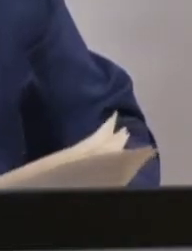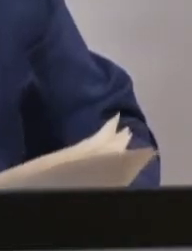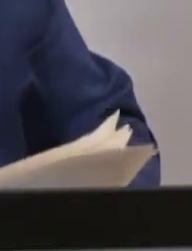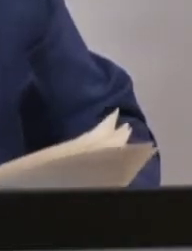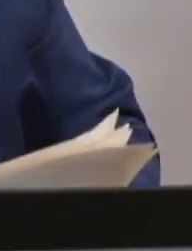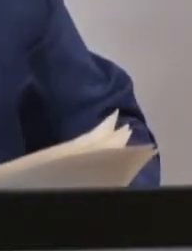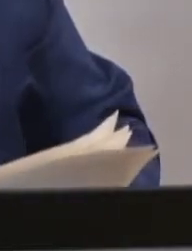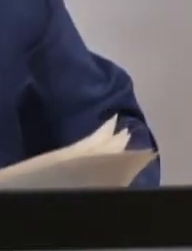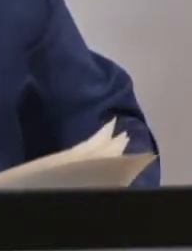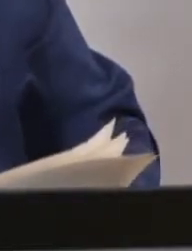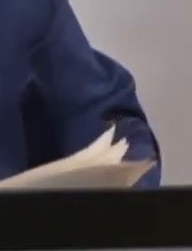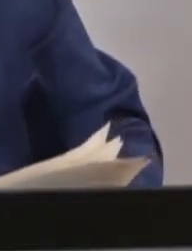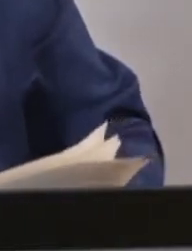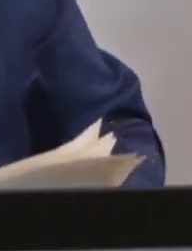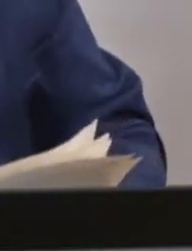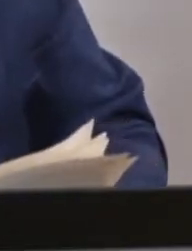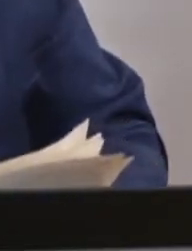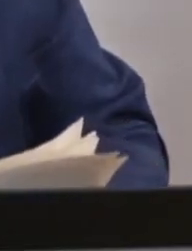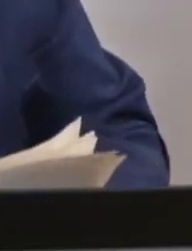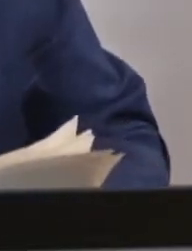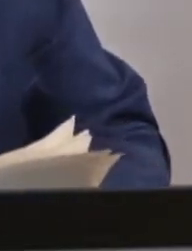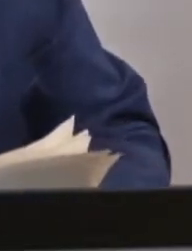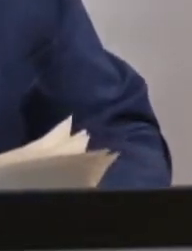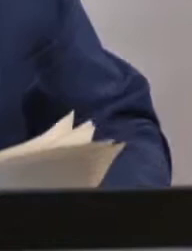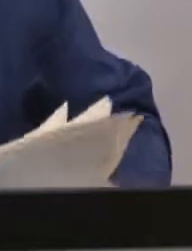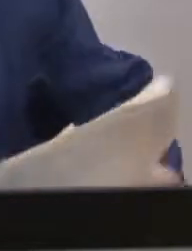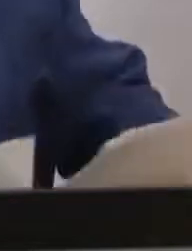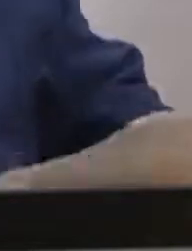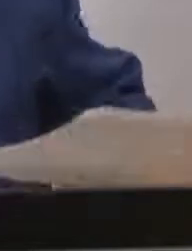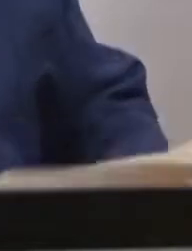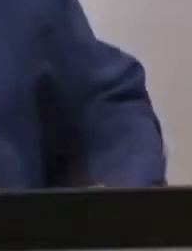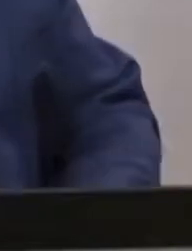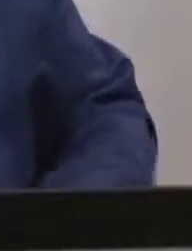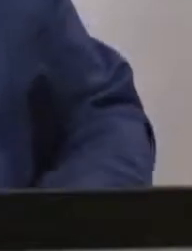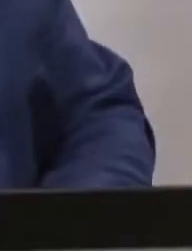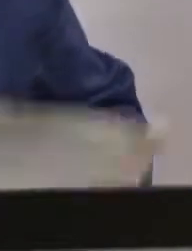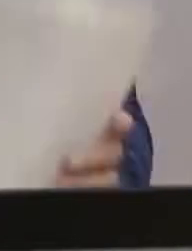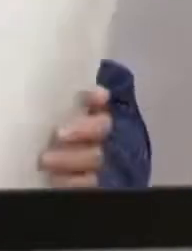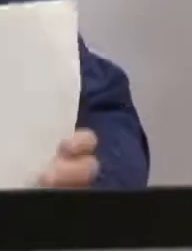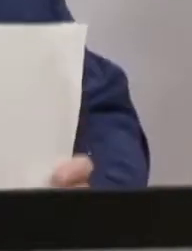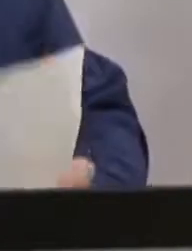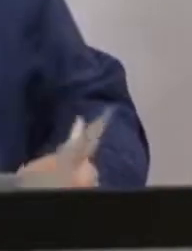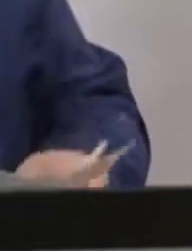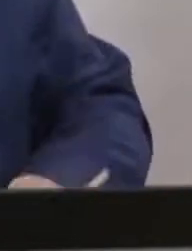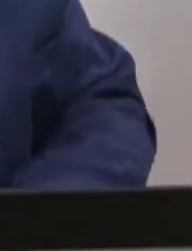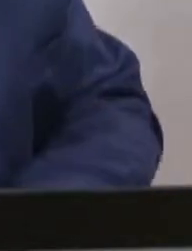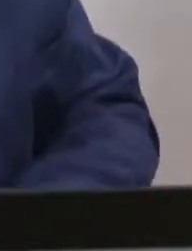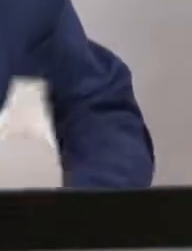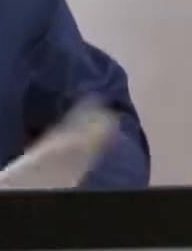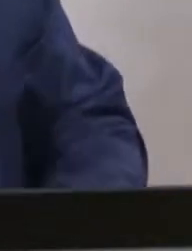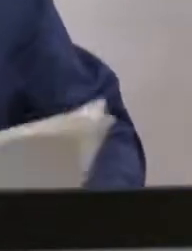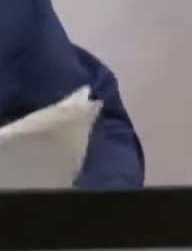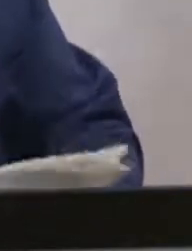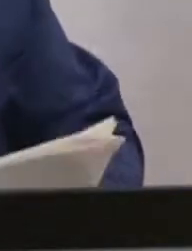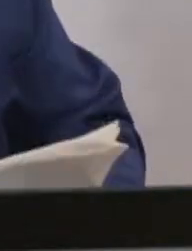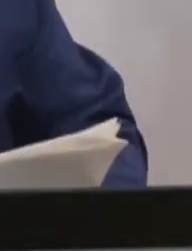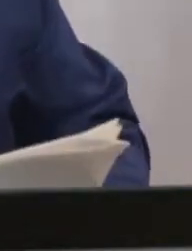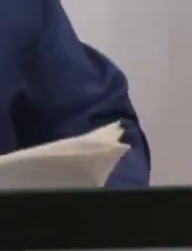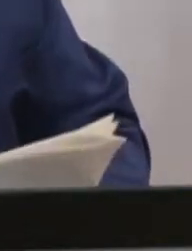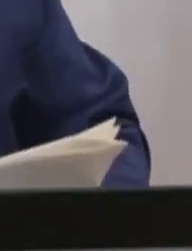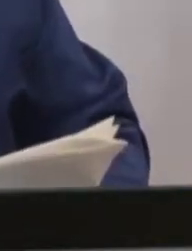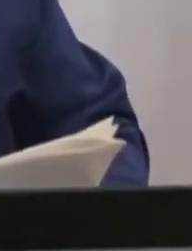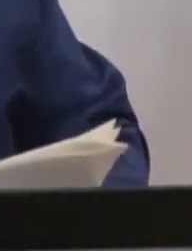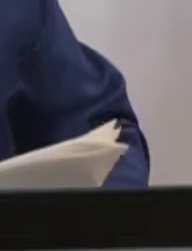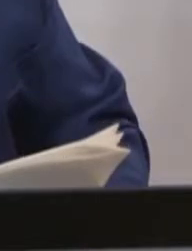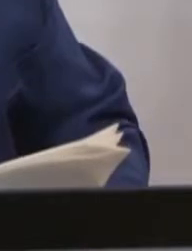o seminário virtual Reforma da Previdência de Minas Gerais. O seminário começou ontem, vai até a próxima quinta-feira e vai ouvir